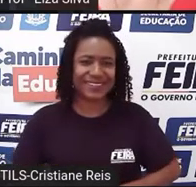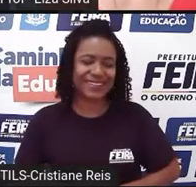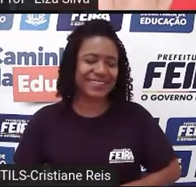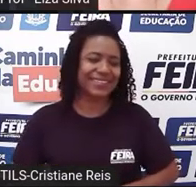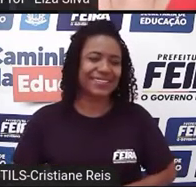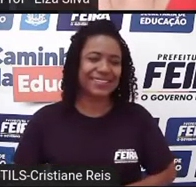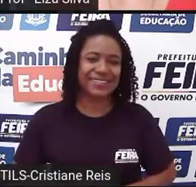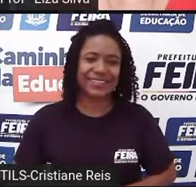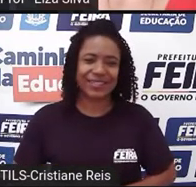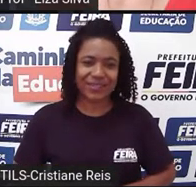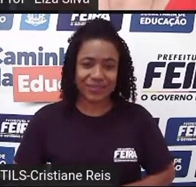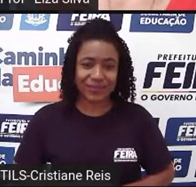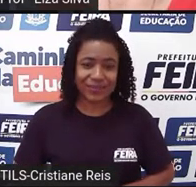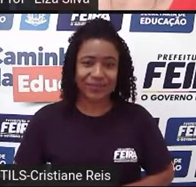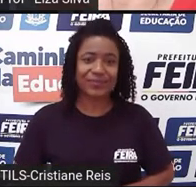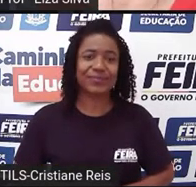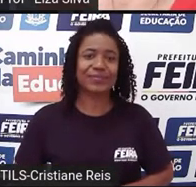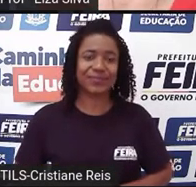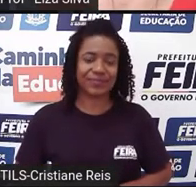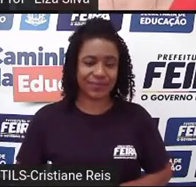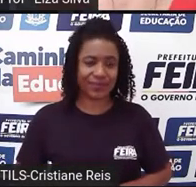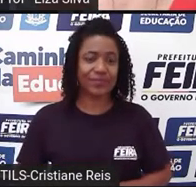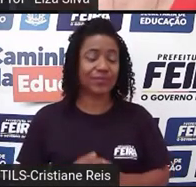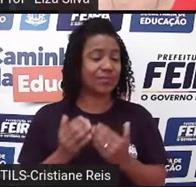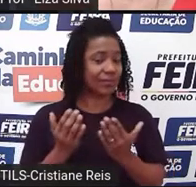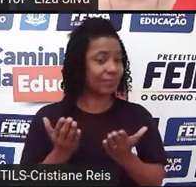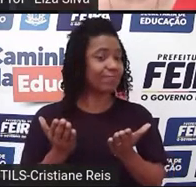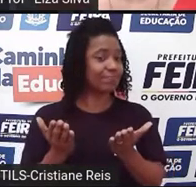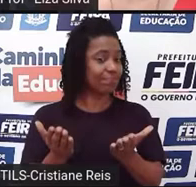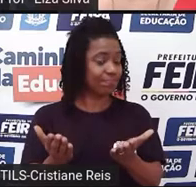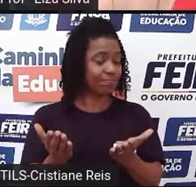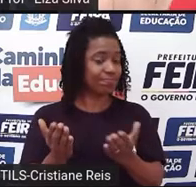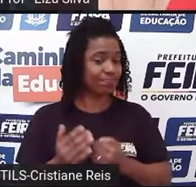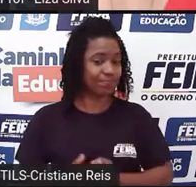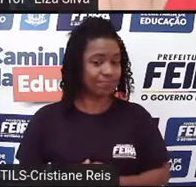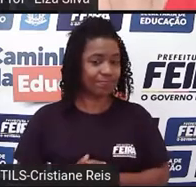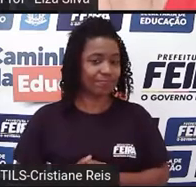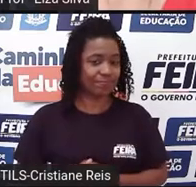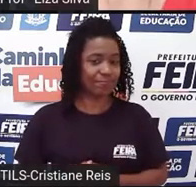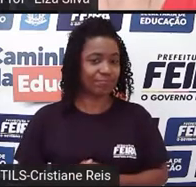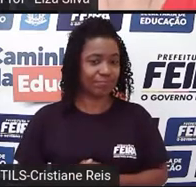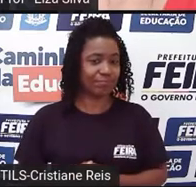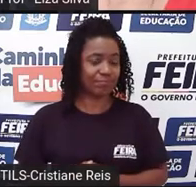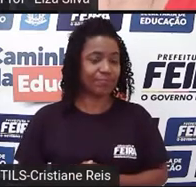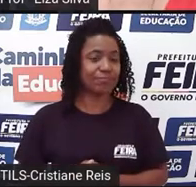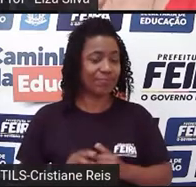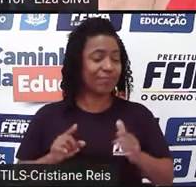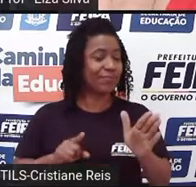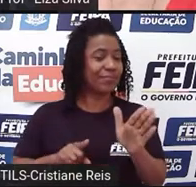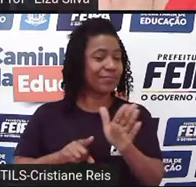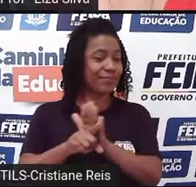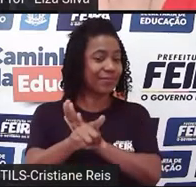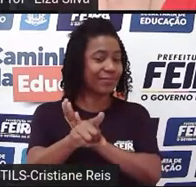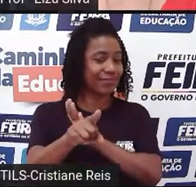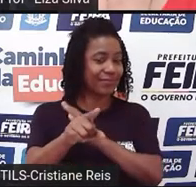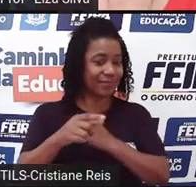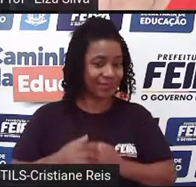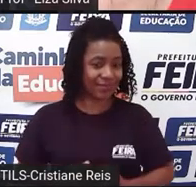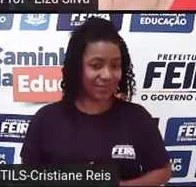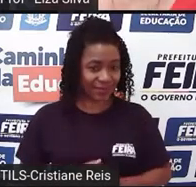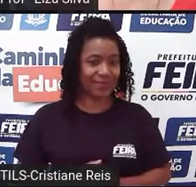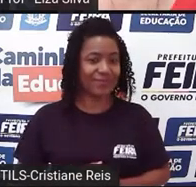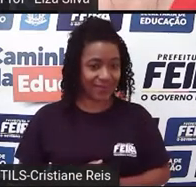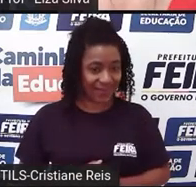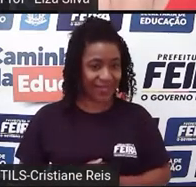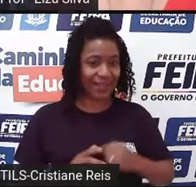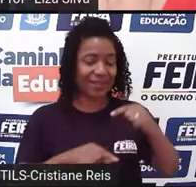O que é storytelling? Essa é a primeira pergunta do nosso encontro de hoje. Eu gostaria que vocês escrevessem no